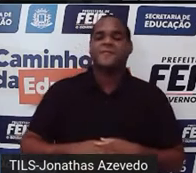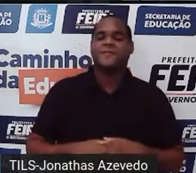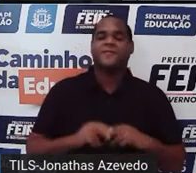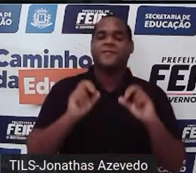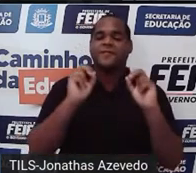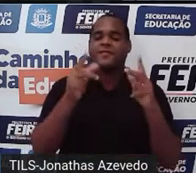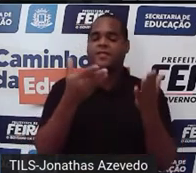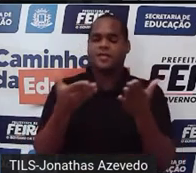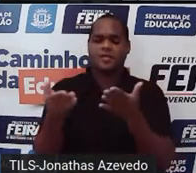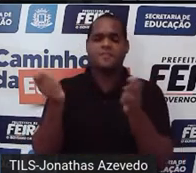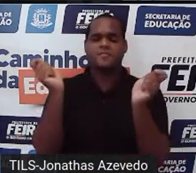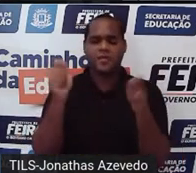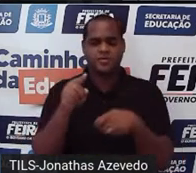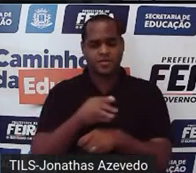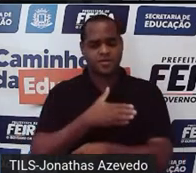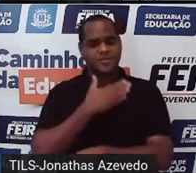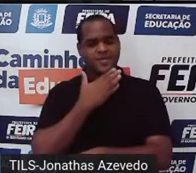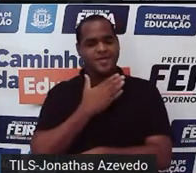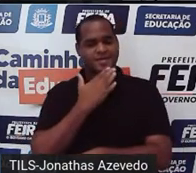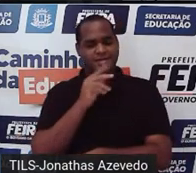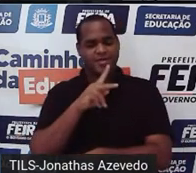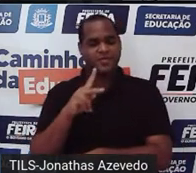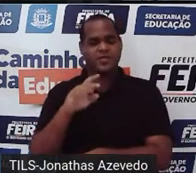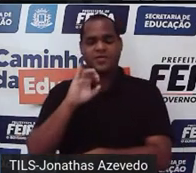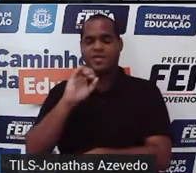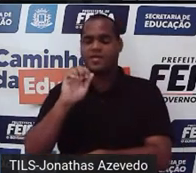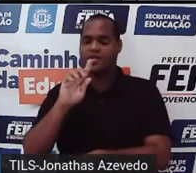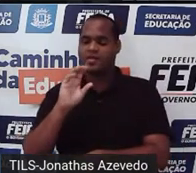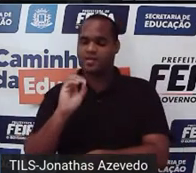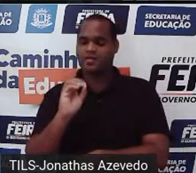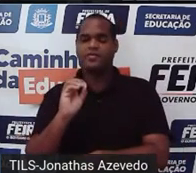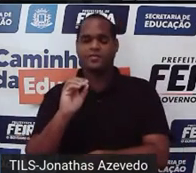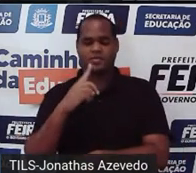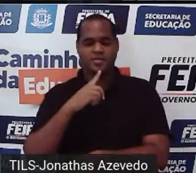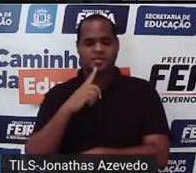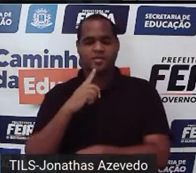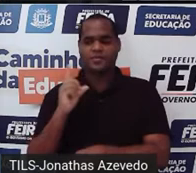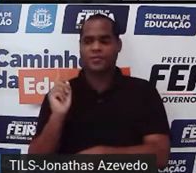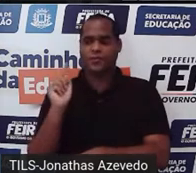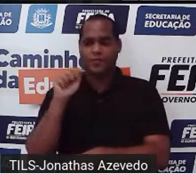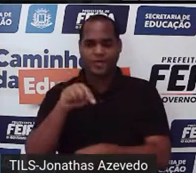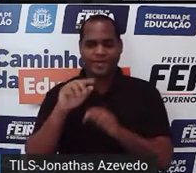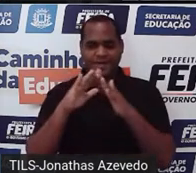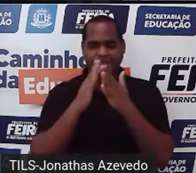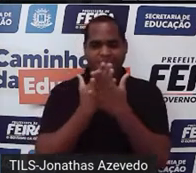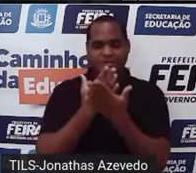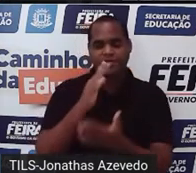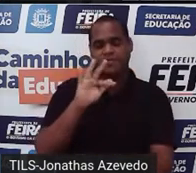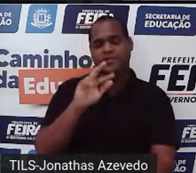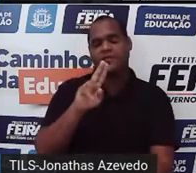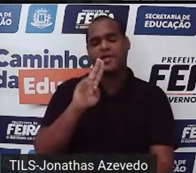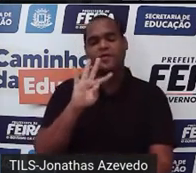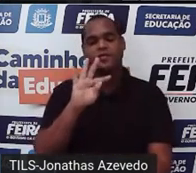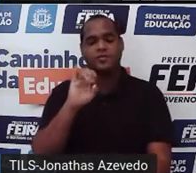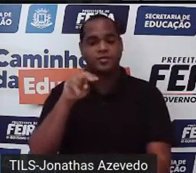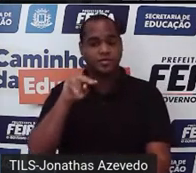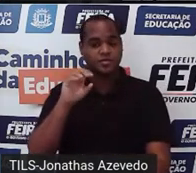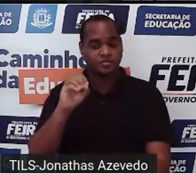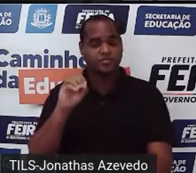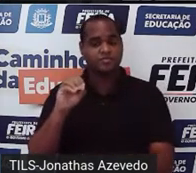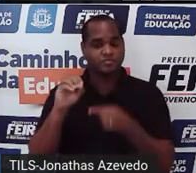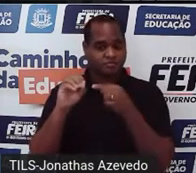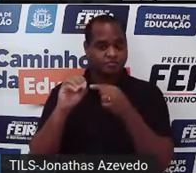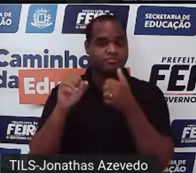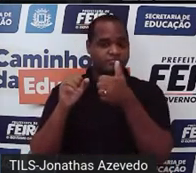bem possível que você já me conheça, sou o professor Iago Ramos, venho lá da Escola Municipal Faustino Dias Lima,